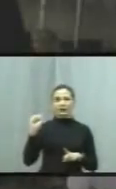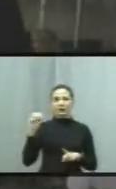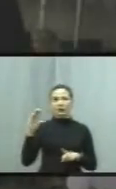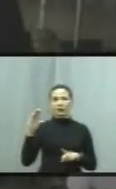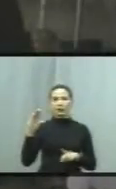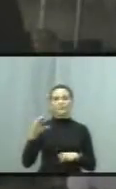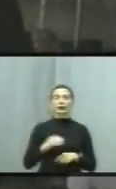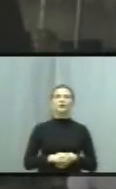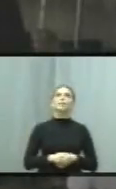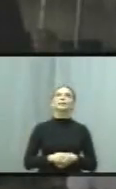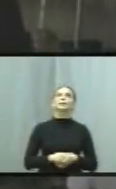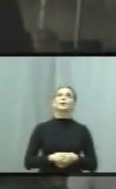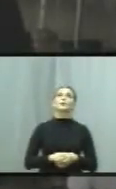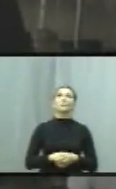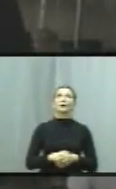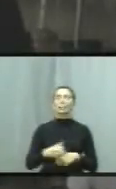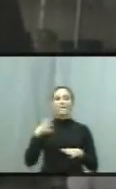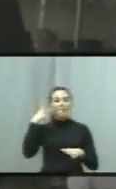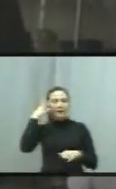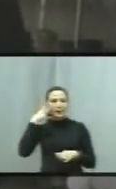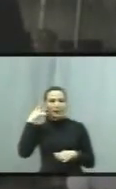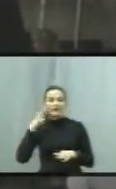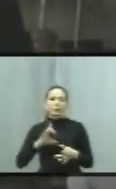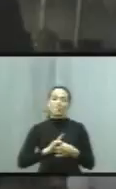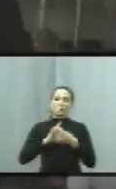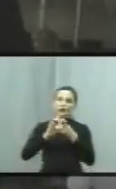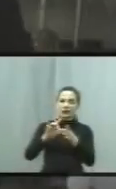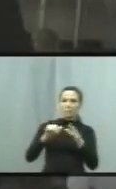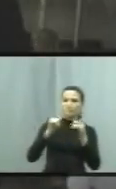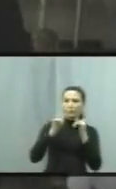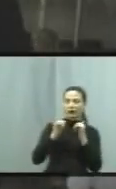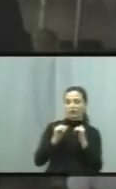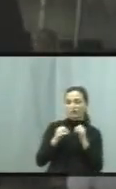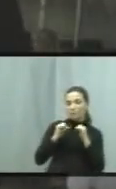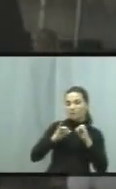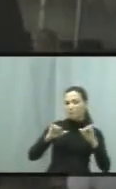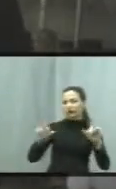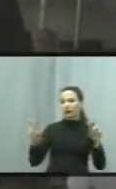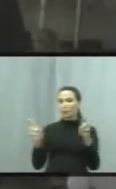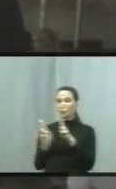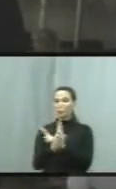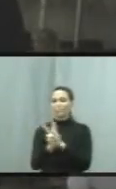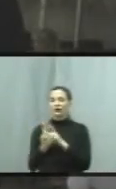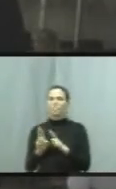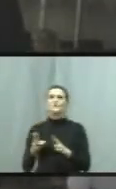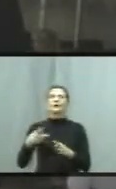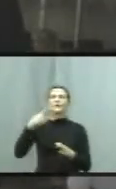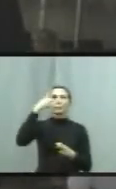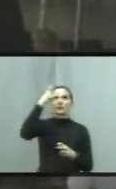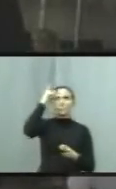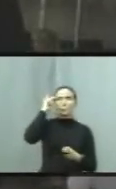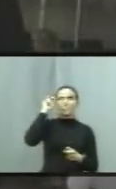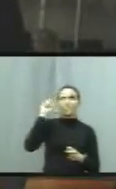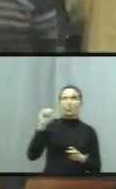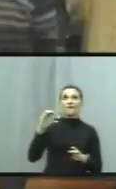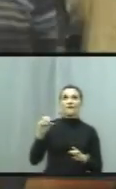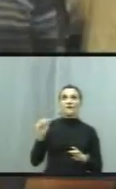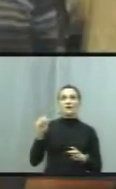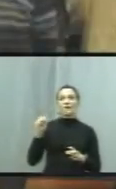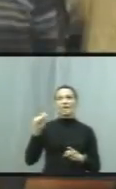No mesmo dia, também assistimos a palestra Liberdade de Expressão nas Redes Sociais, com o doutor Cássio Zadades, na UAB.